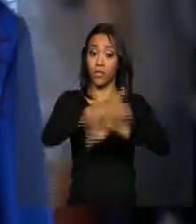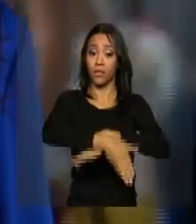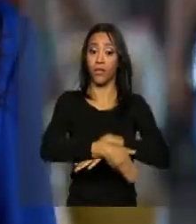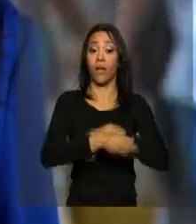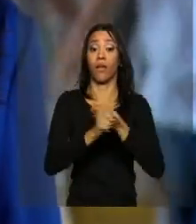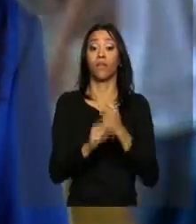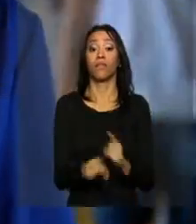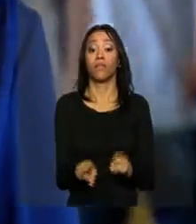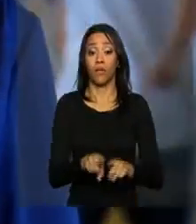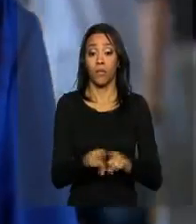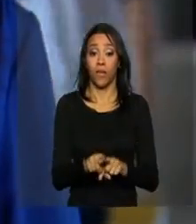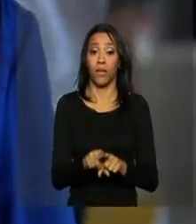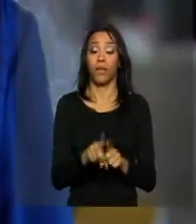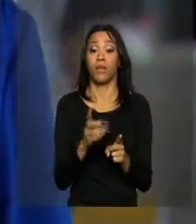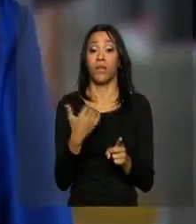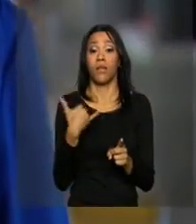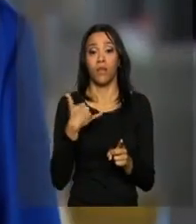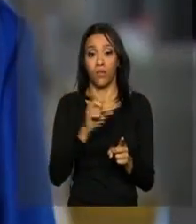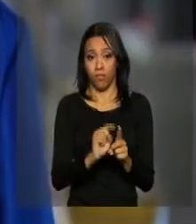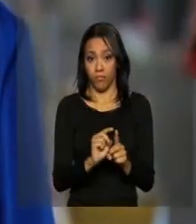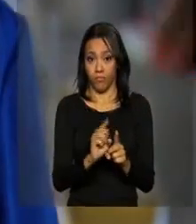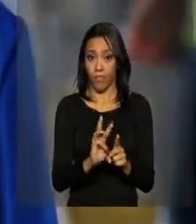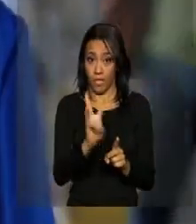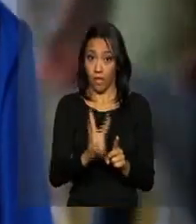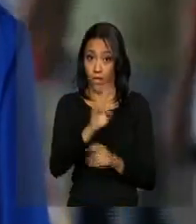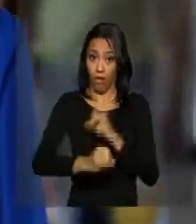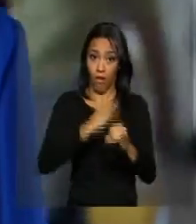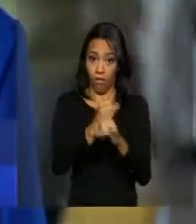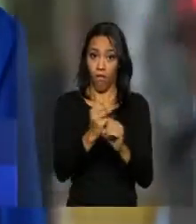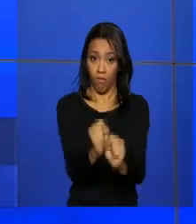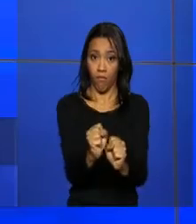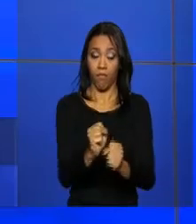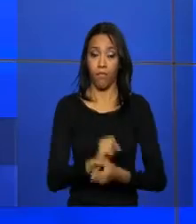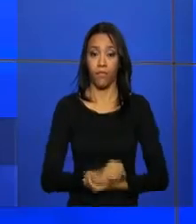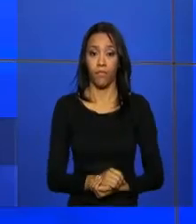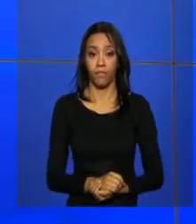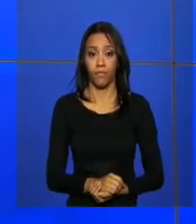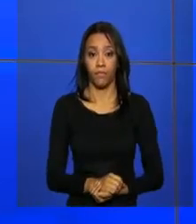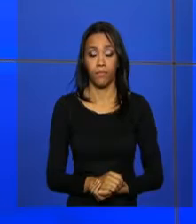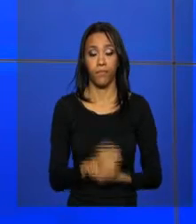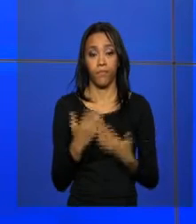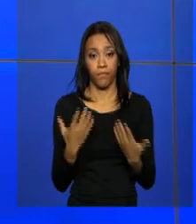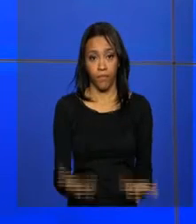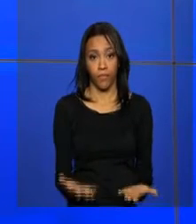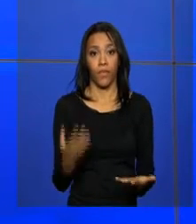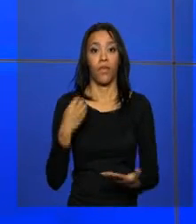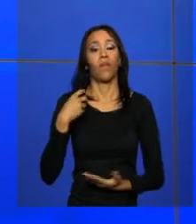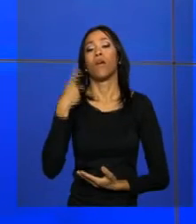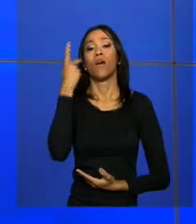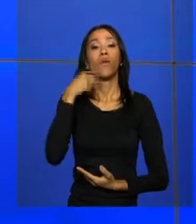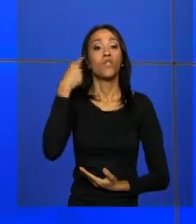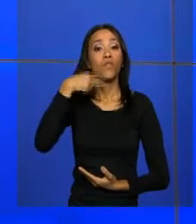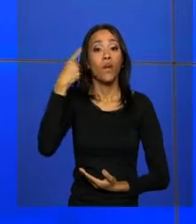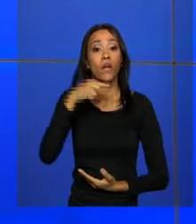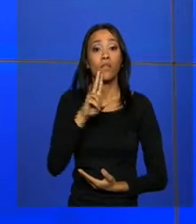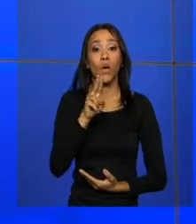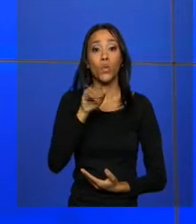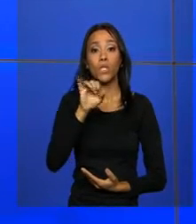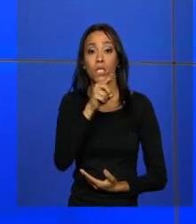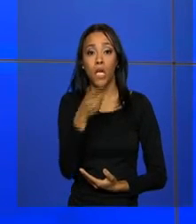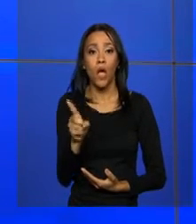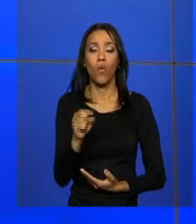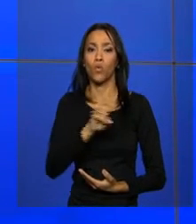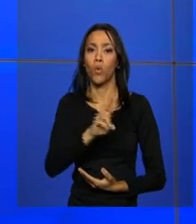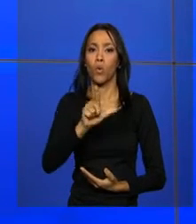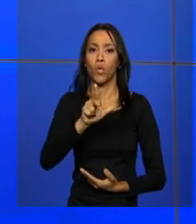combateaedes.saúde.gov.br. O advogado-geral da União, Luiz Inácio Adams, falou hoje